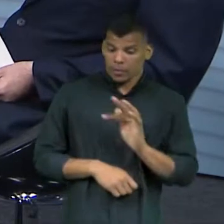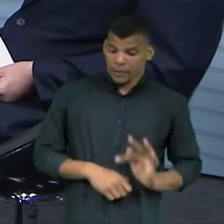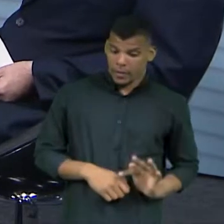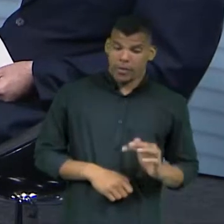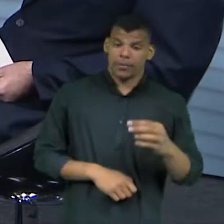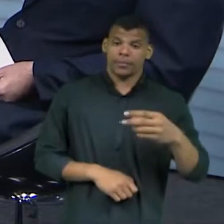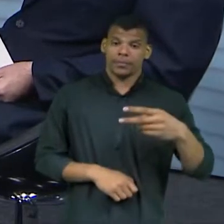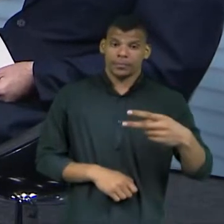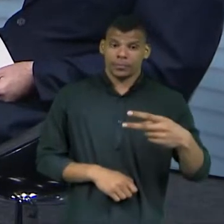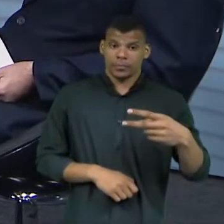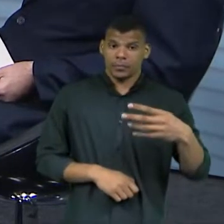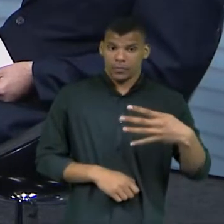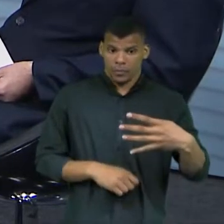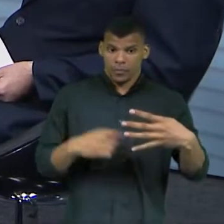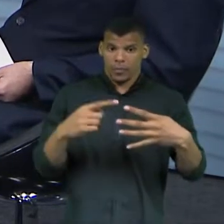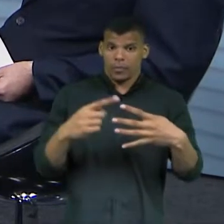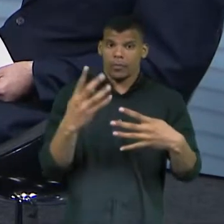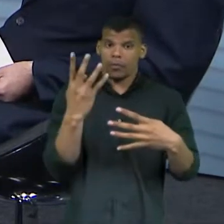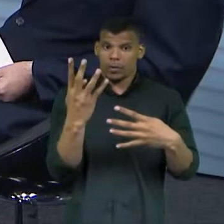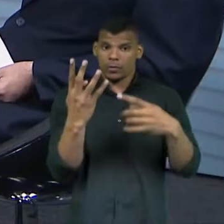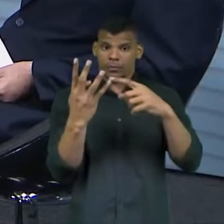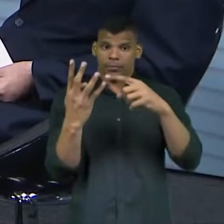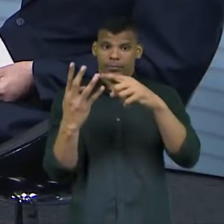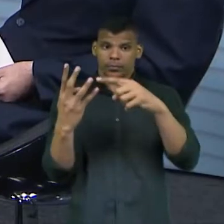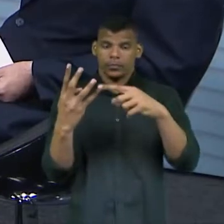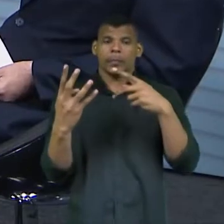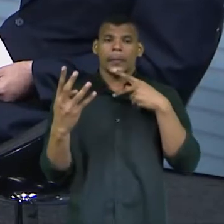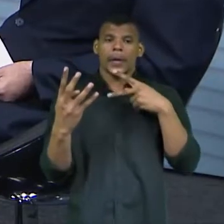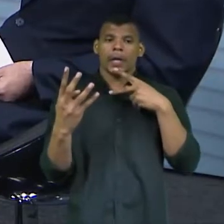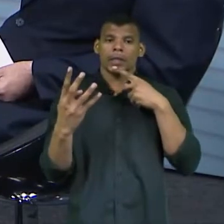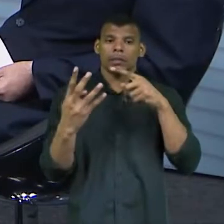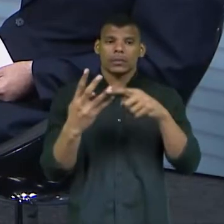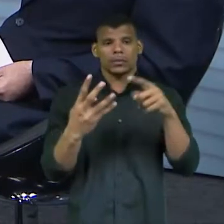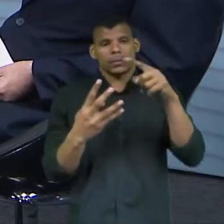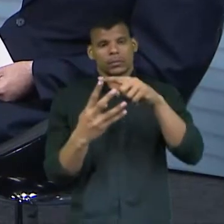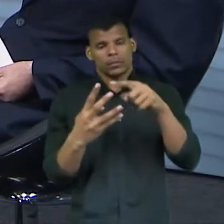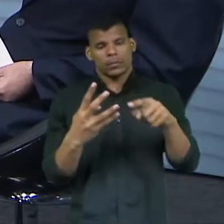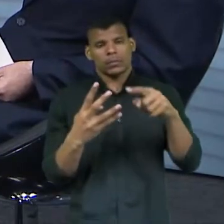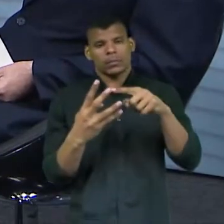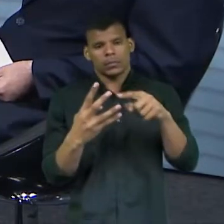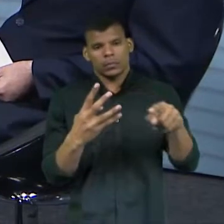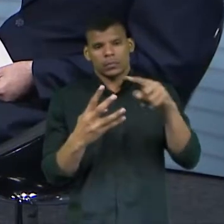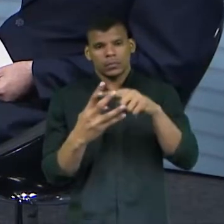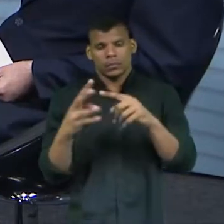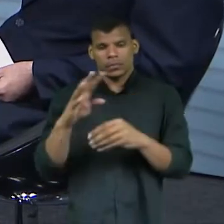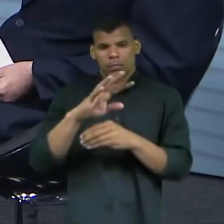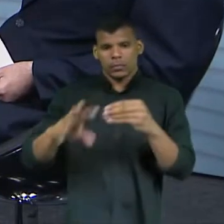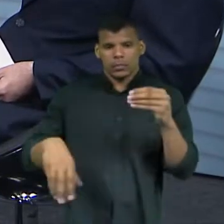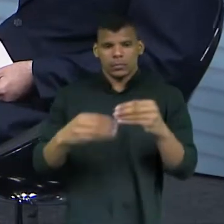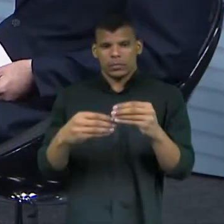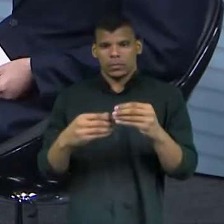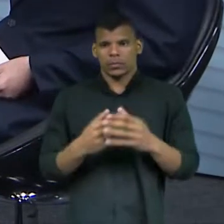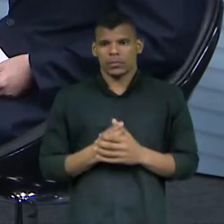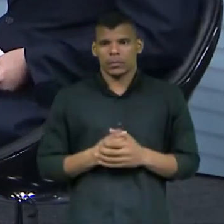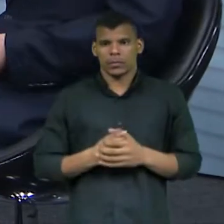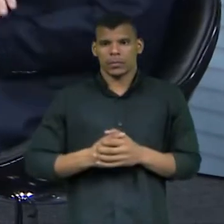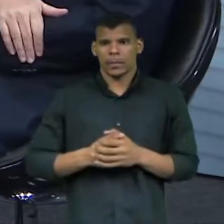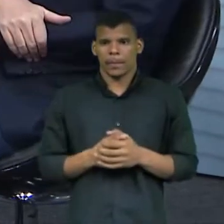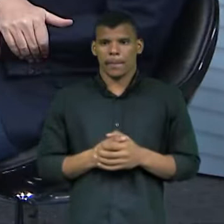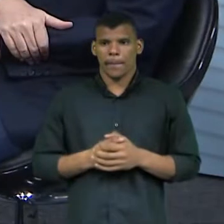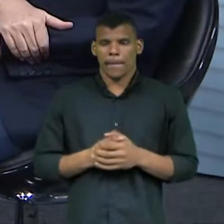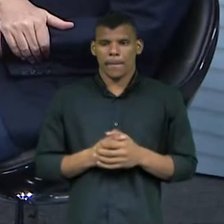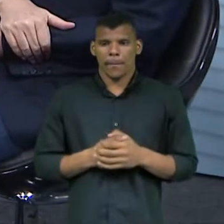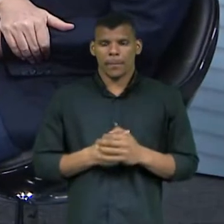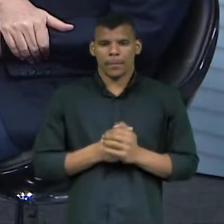Os dois primeiros é o número do partido. Isso. Os outros dois é o número que complementa. O estadual, os dois primeiros, o número do partido e mais três que